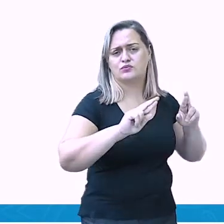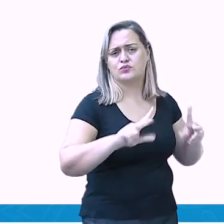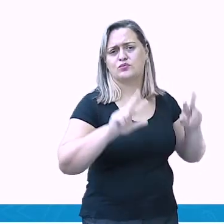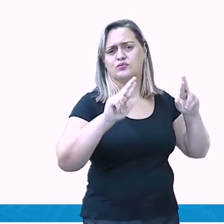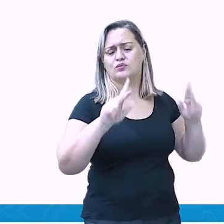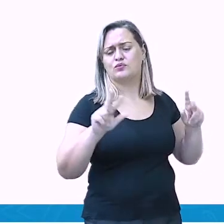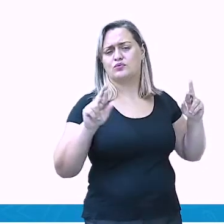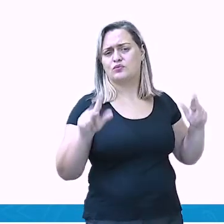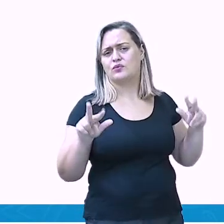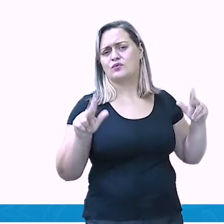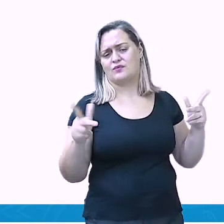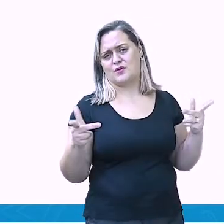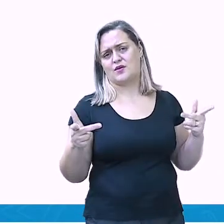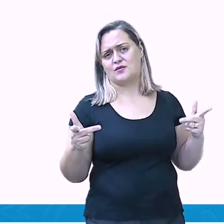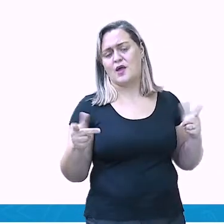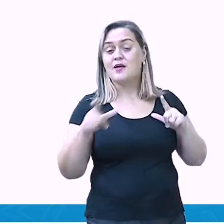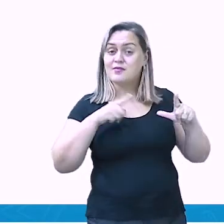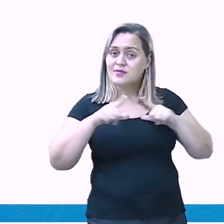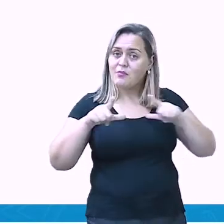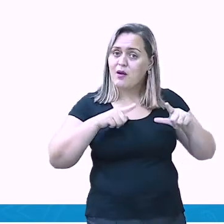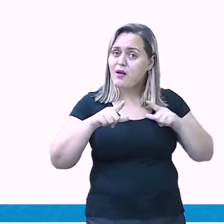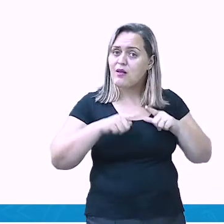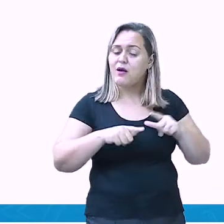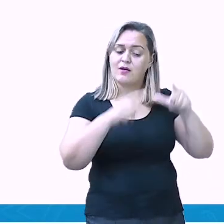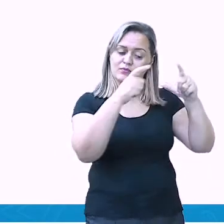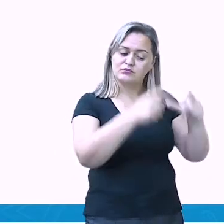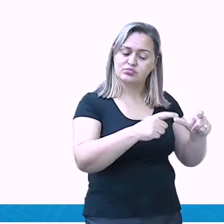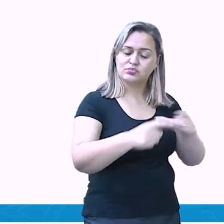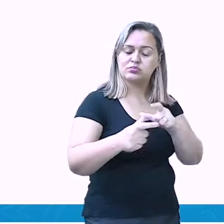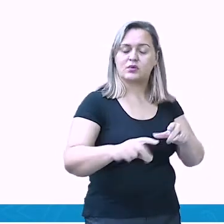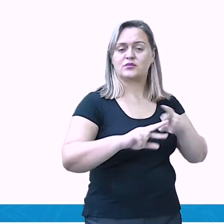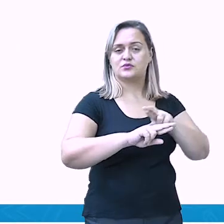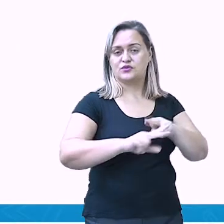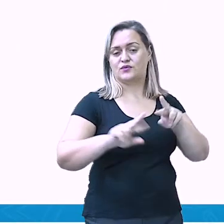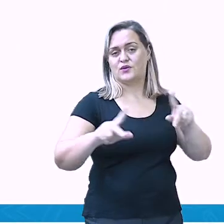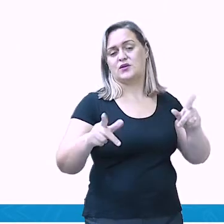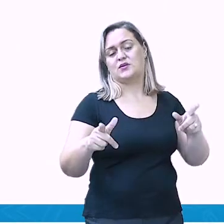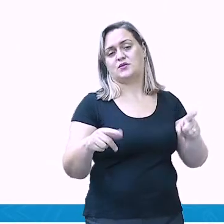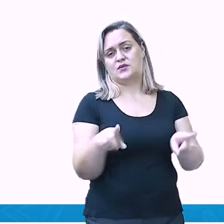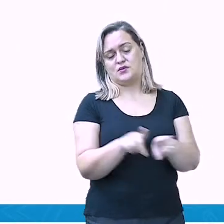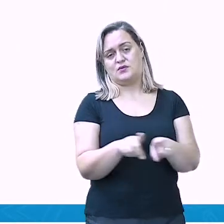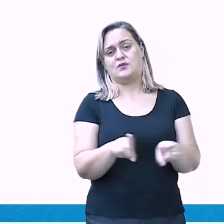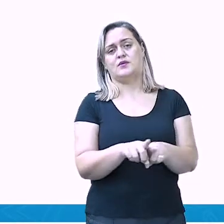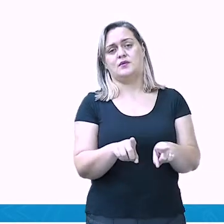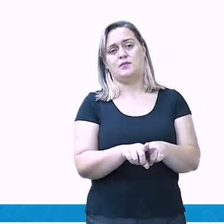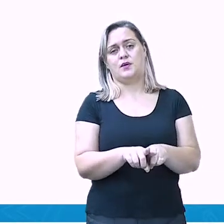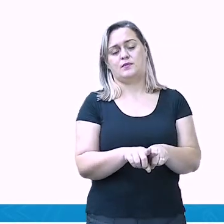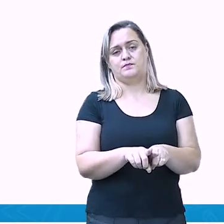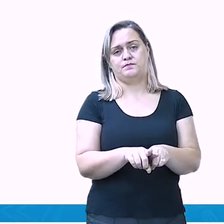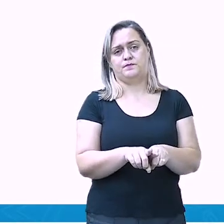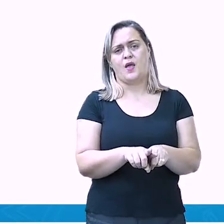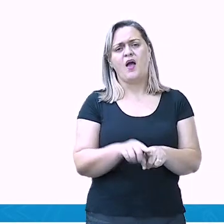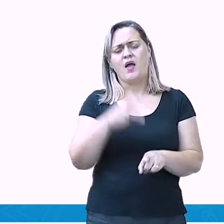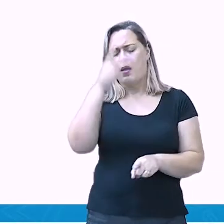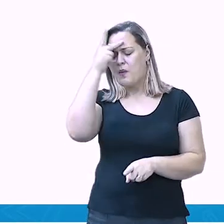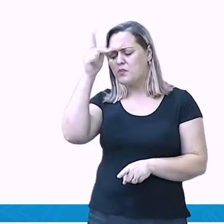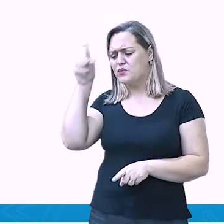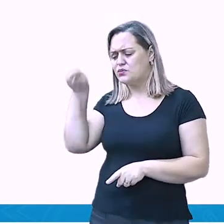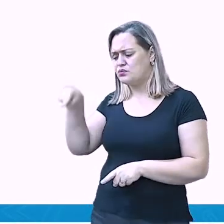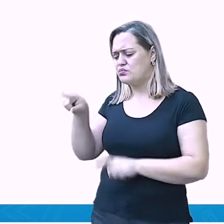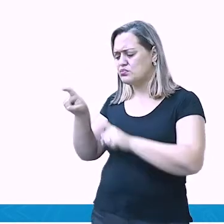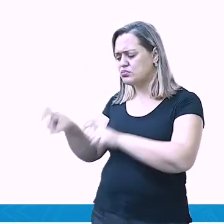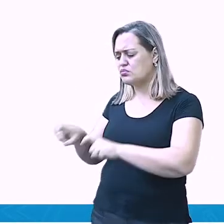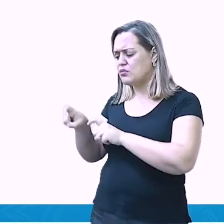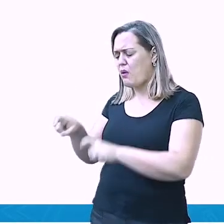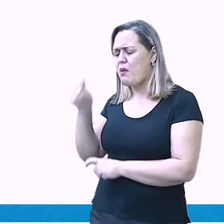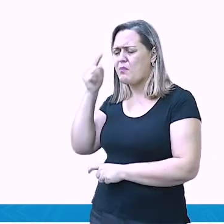comércio, ser um vendedor, um professor, um bancário e etc. Então, ele decide com a